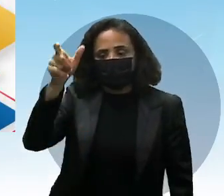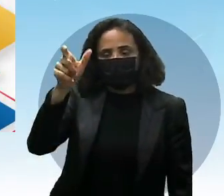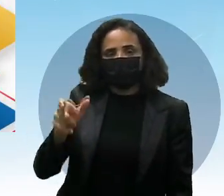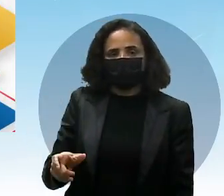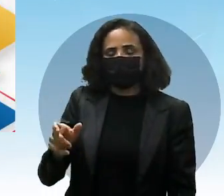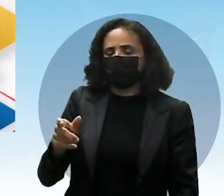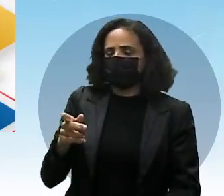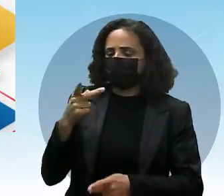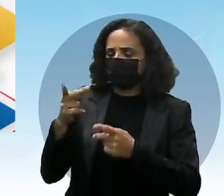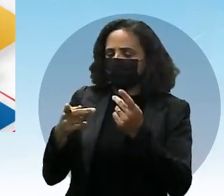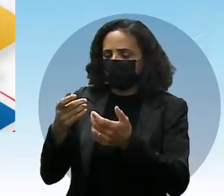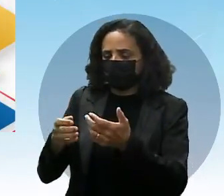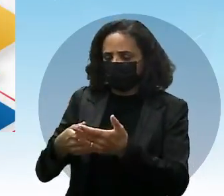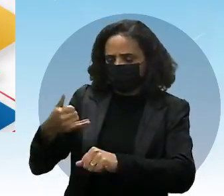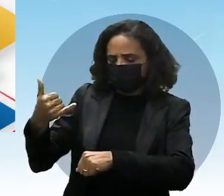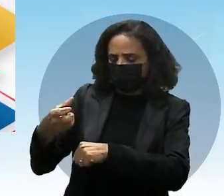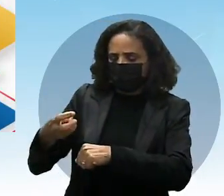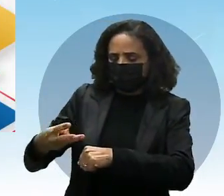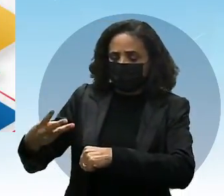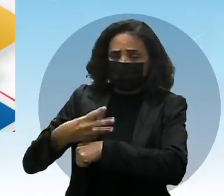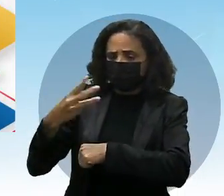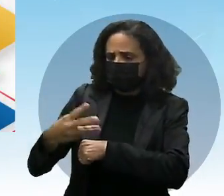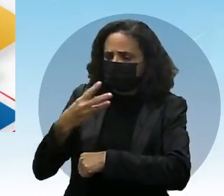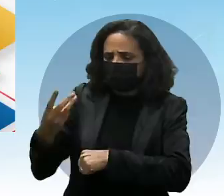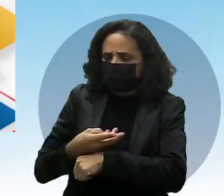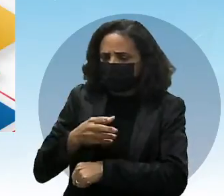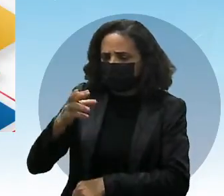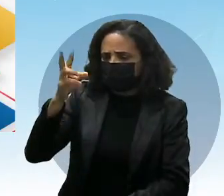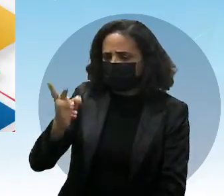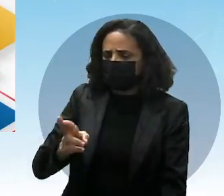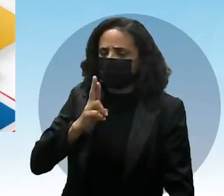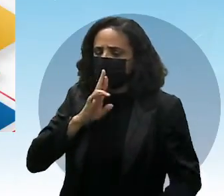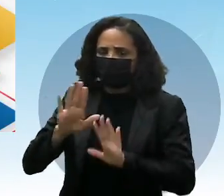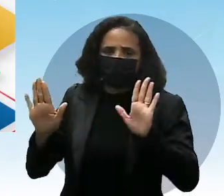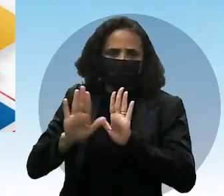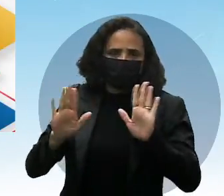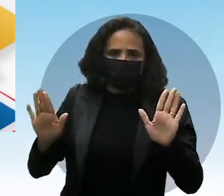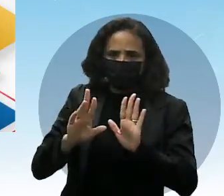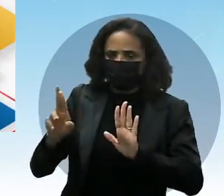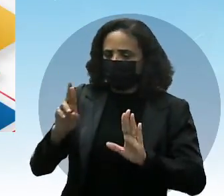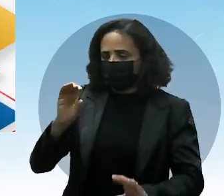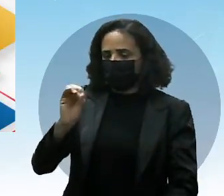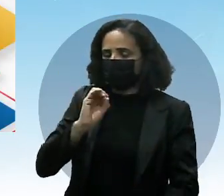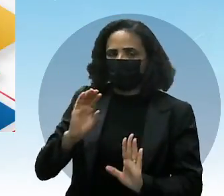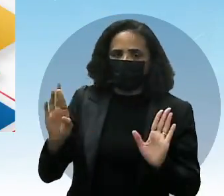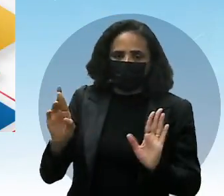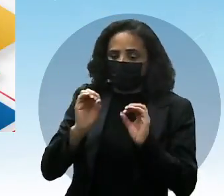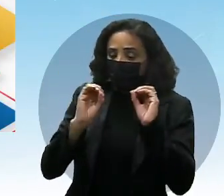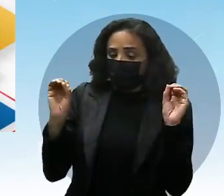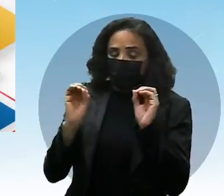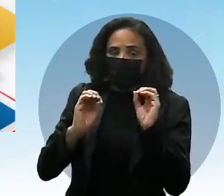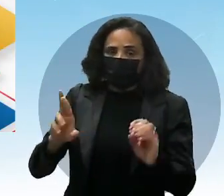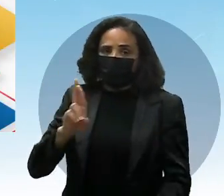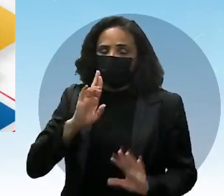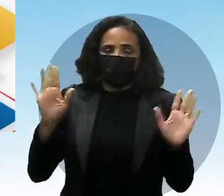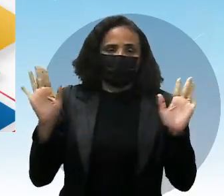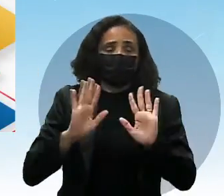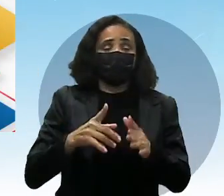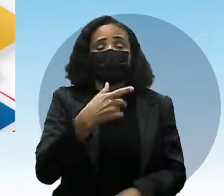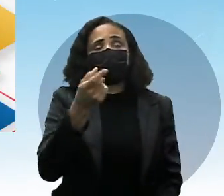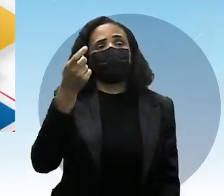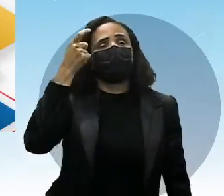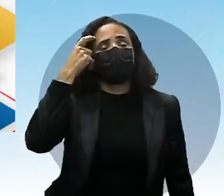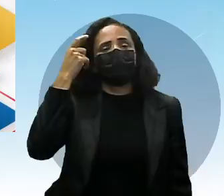você fala no WhatsApp e ela não responde. Ela vem responder dois, três dias depois. Não, simplesmente, ele deixa no vácuo.